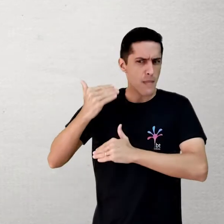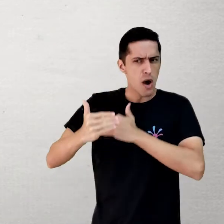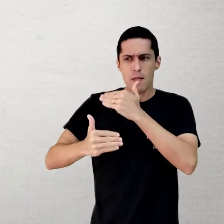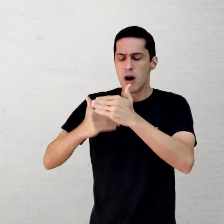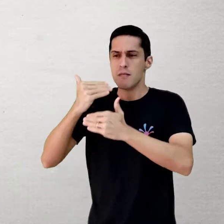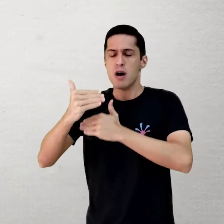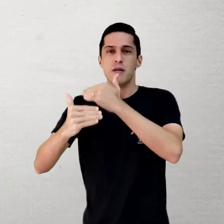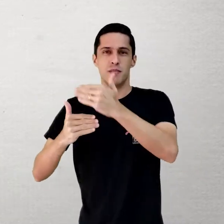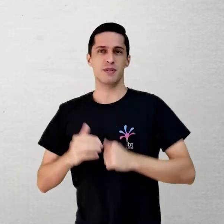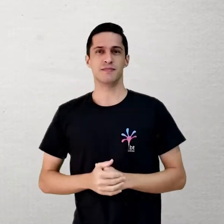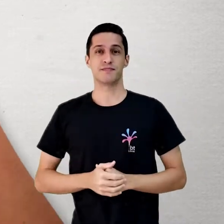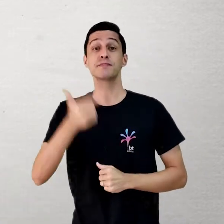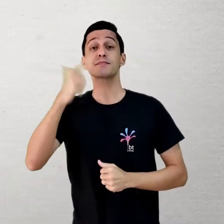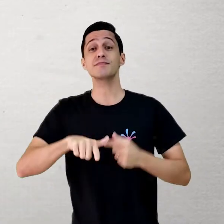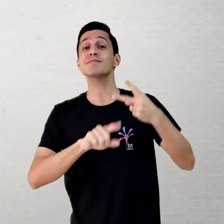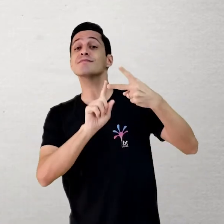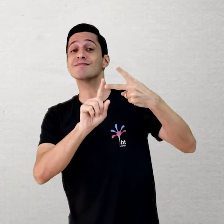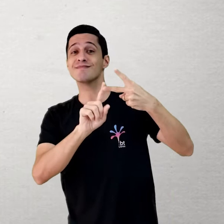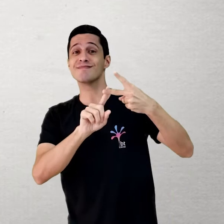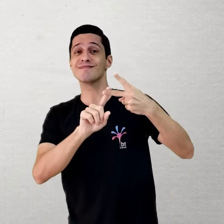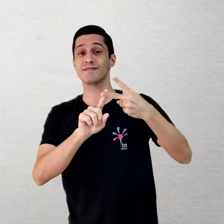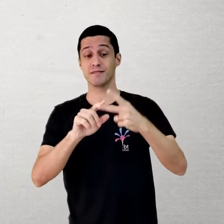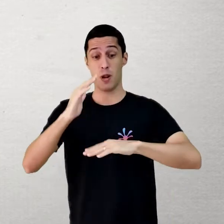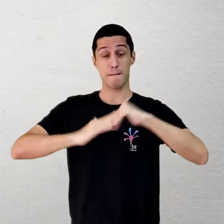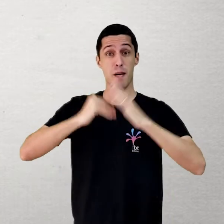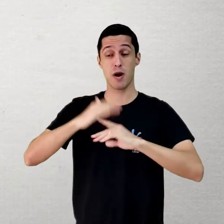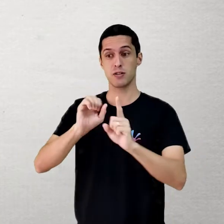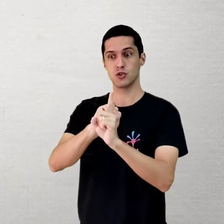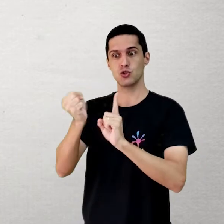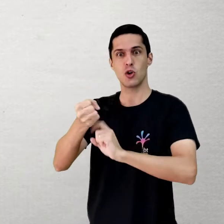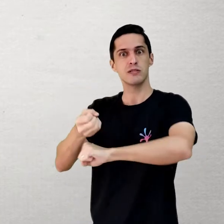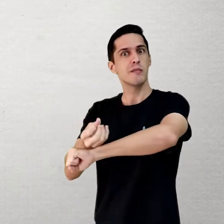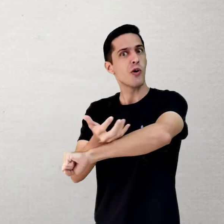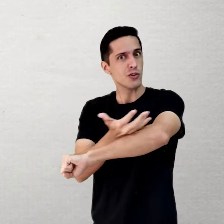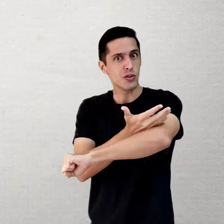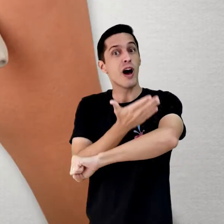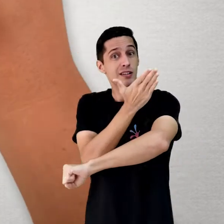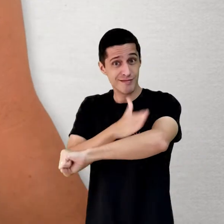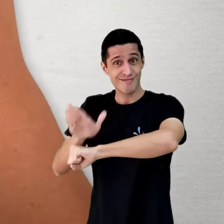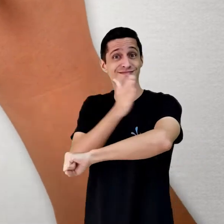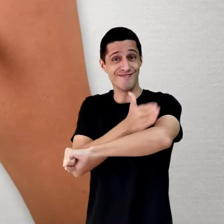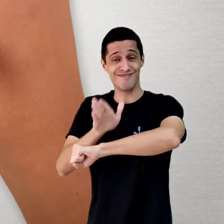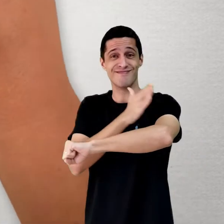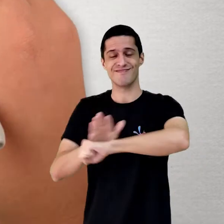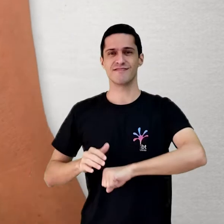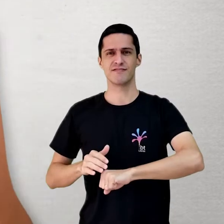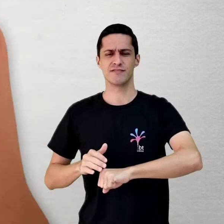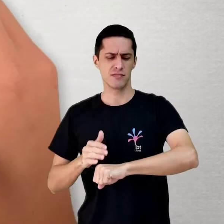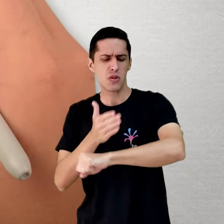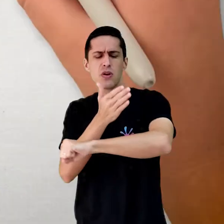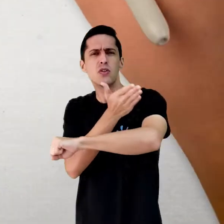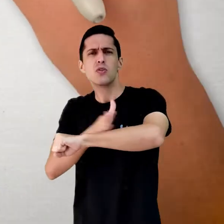desenvolvimento das competências socioemocionais durante esse processo. Essas competências socioemocionais